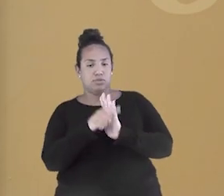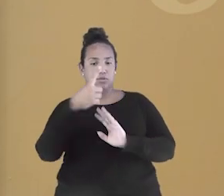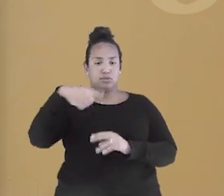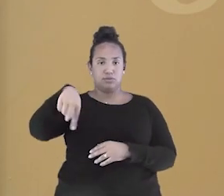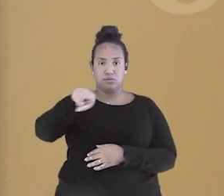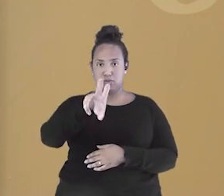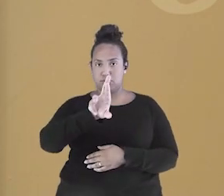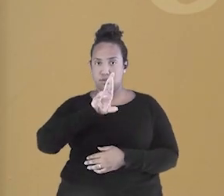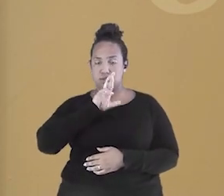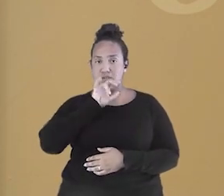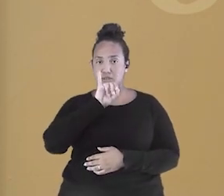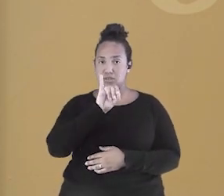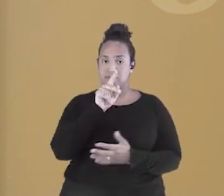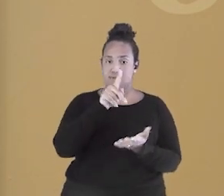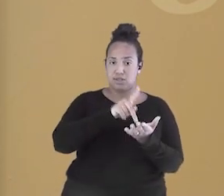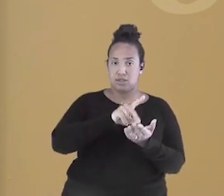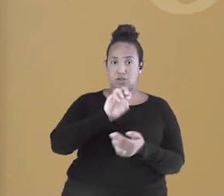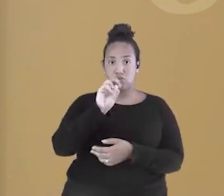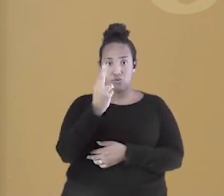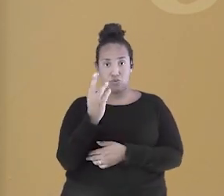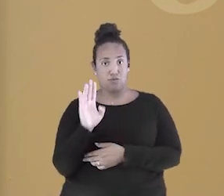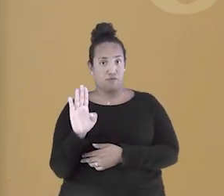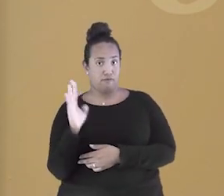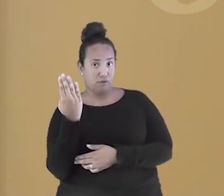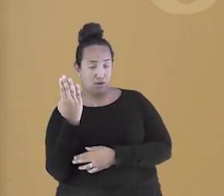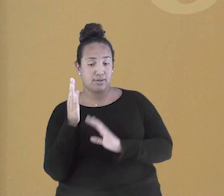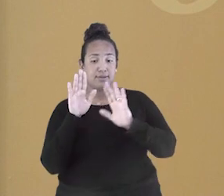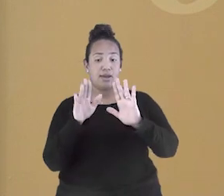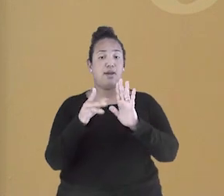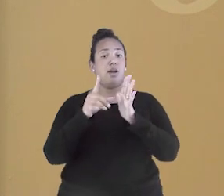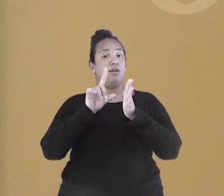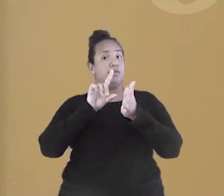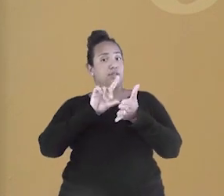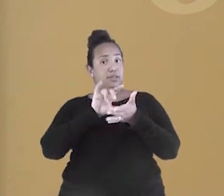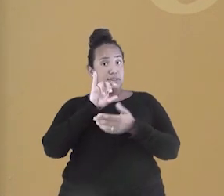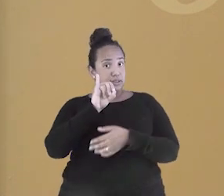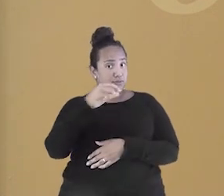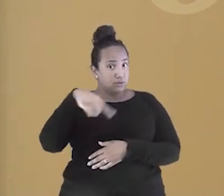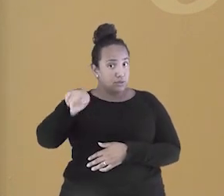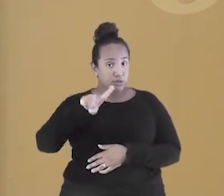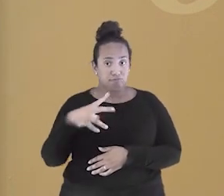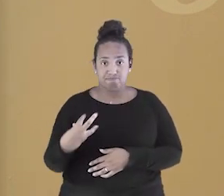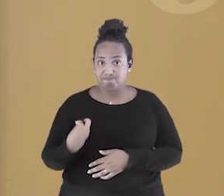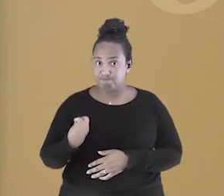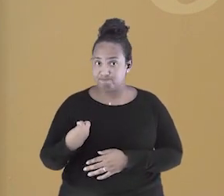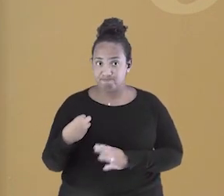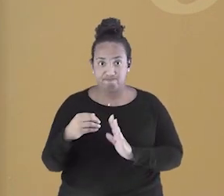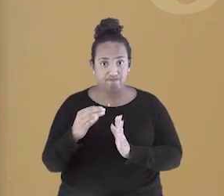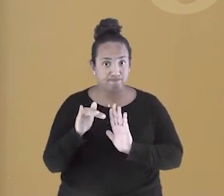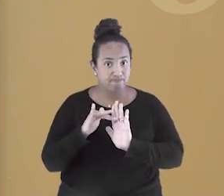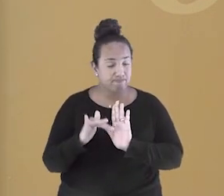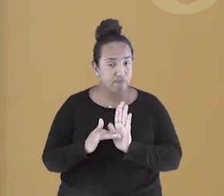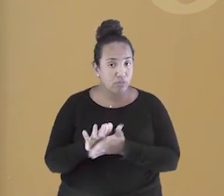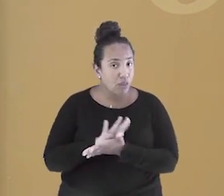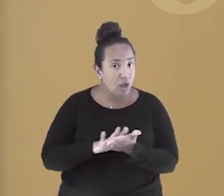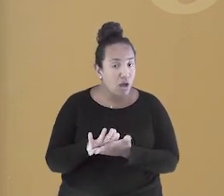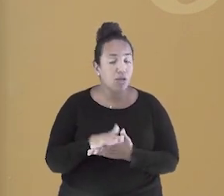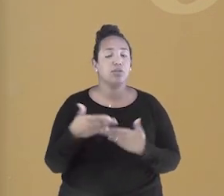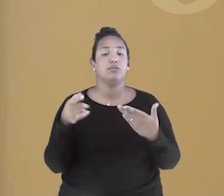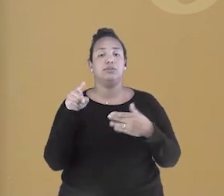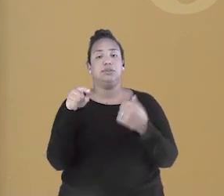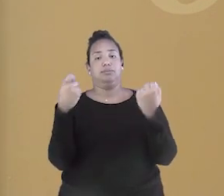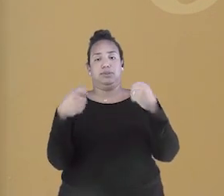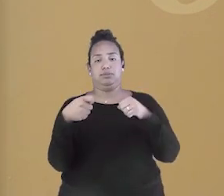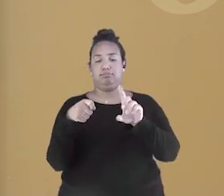verdadeiro ou falso. Mas antes, se você ainda não marcou a presença na nossa aula, basta apontar a câmera do celular